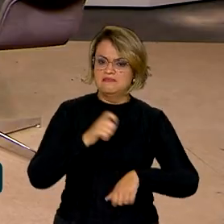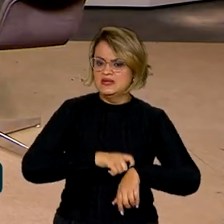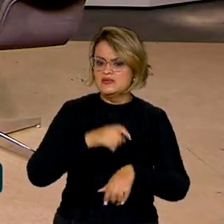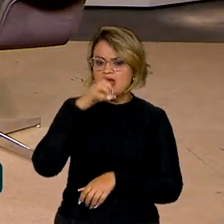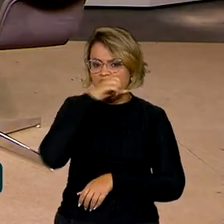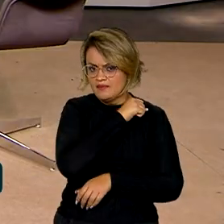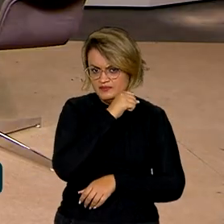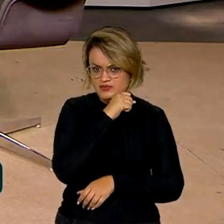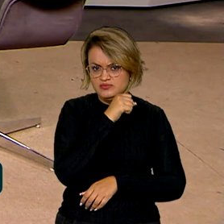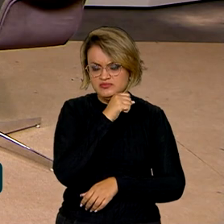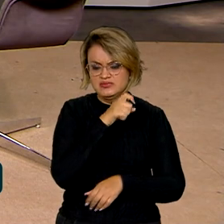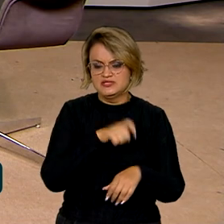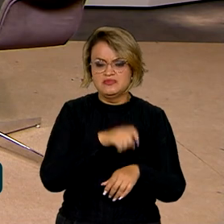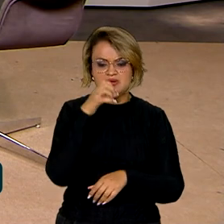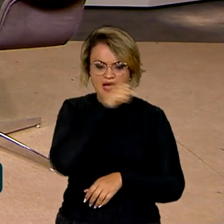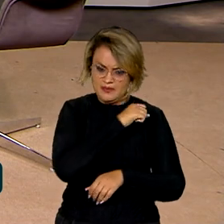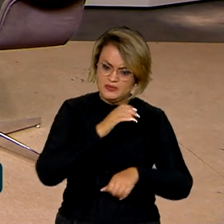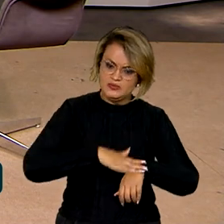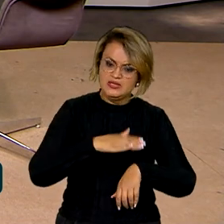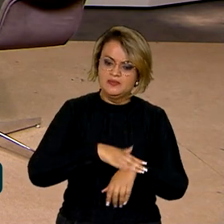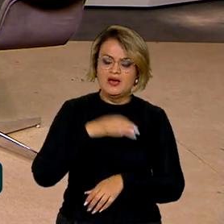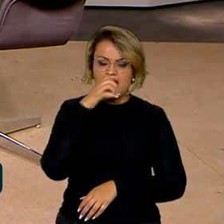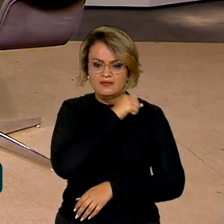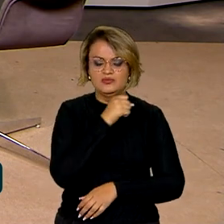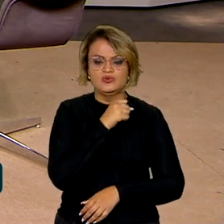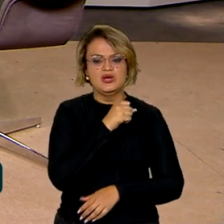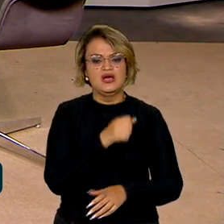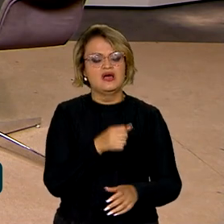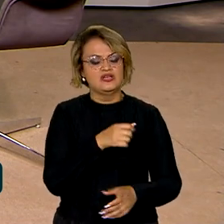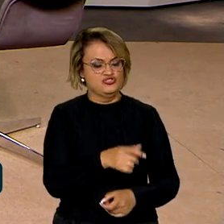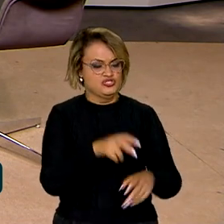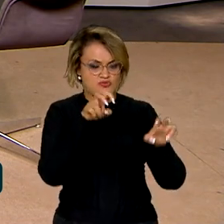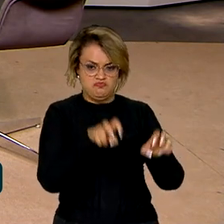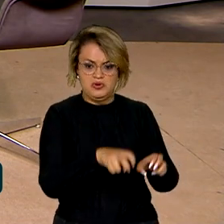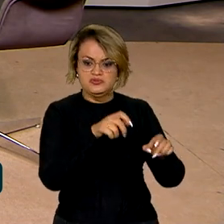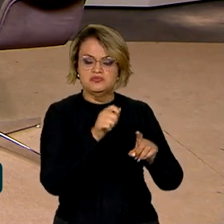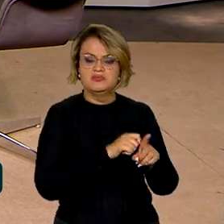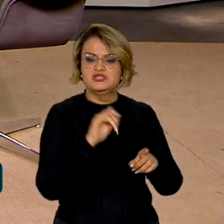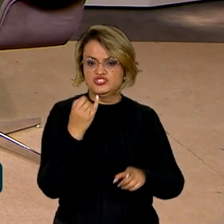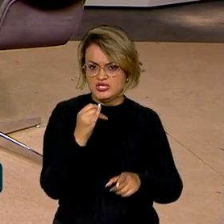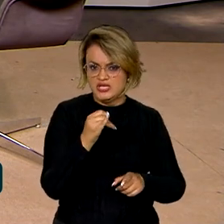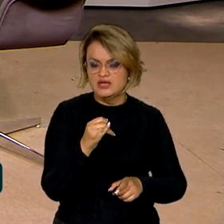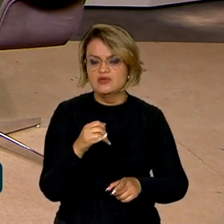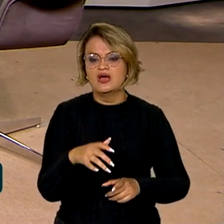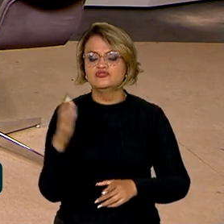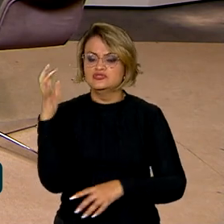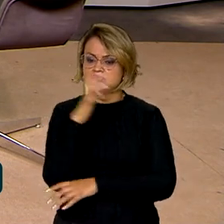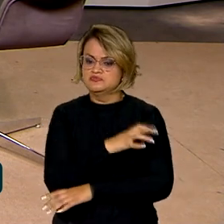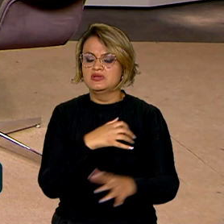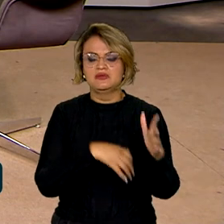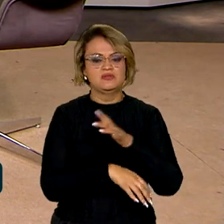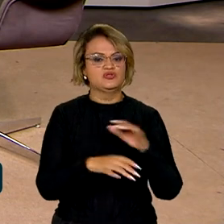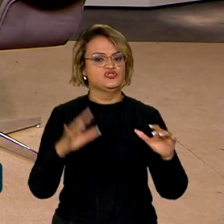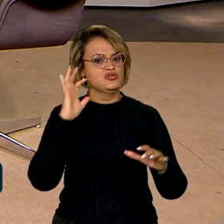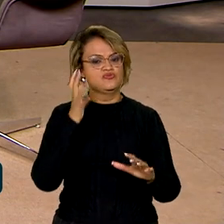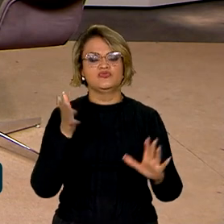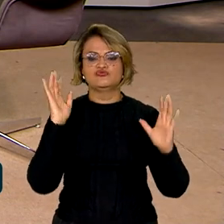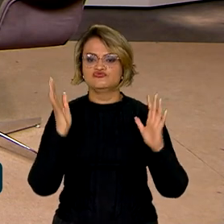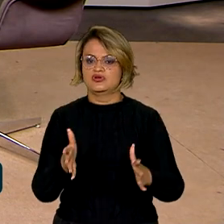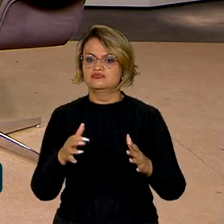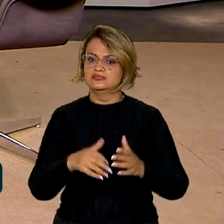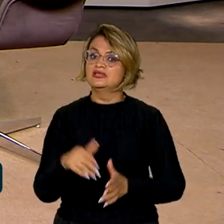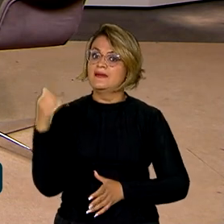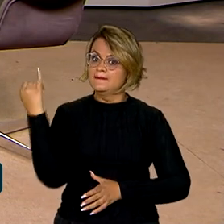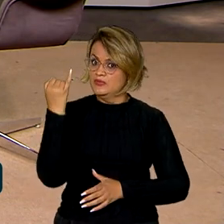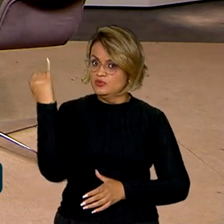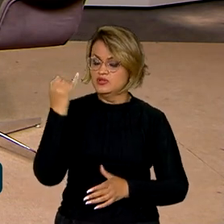espaço de tempo, assumimos em janeiro, nós já reduzimos o desmatamento de forma absolutamente importante,